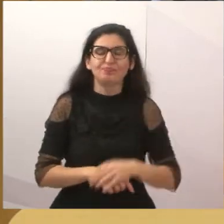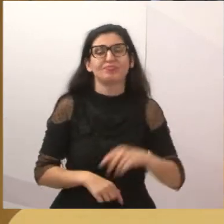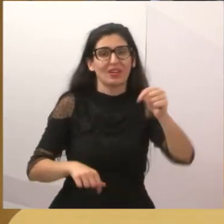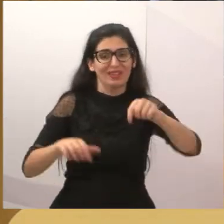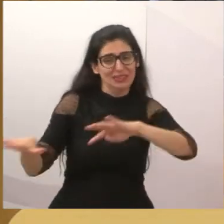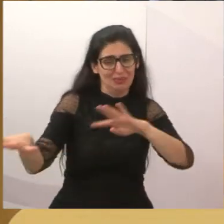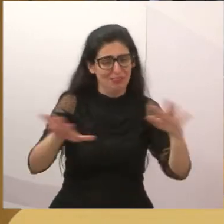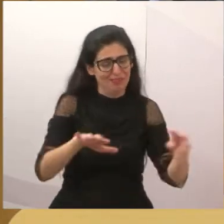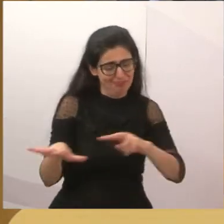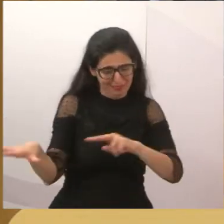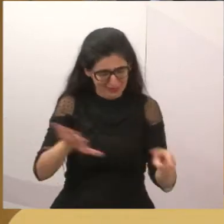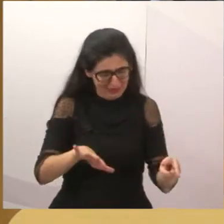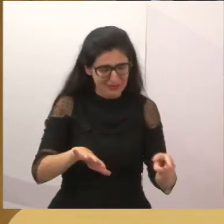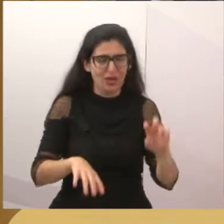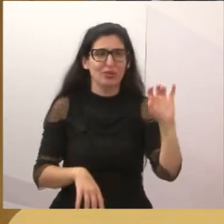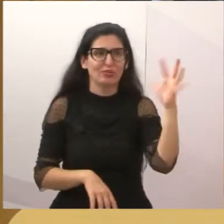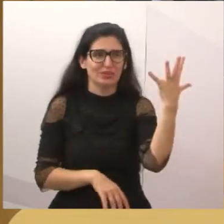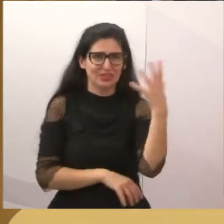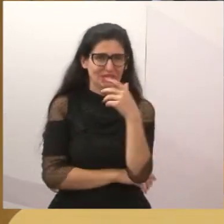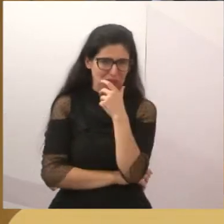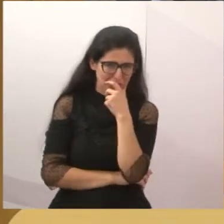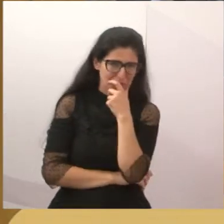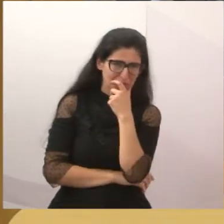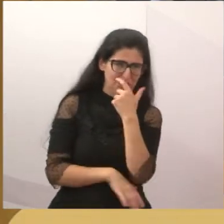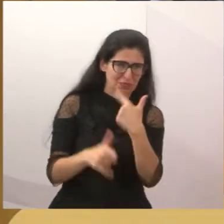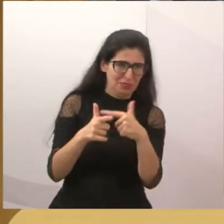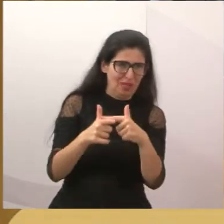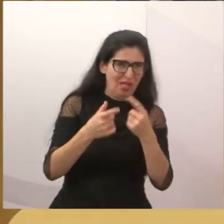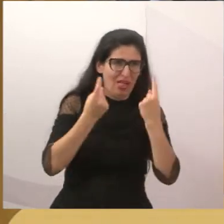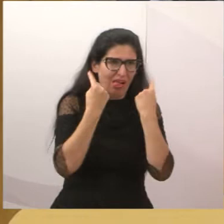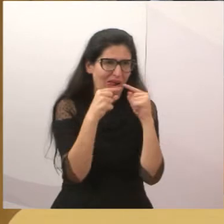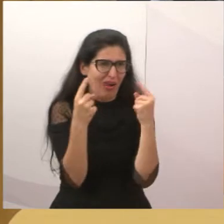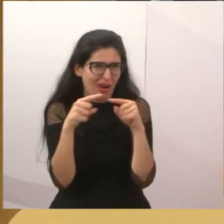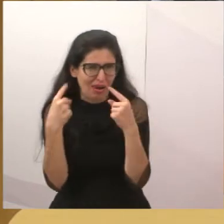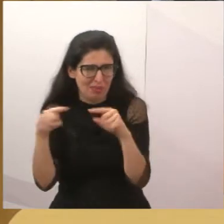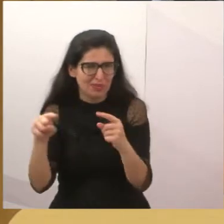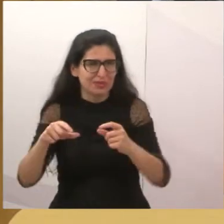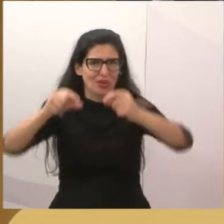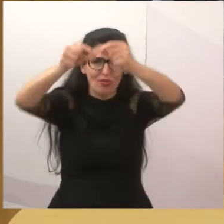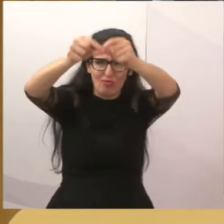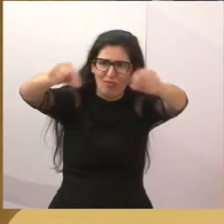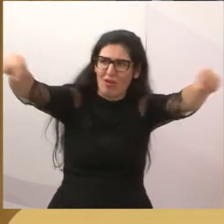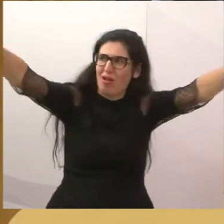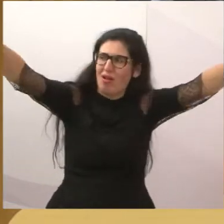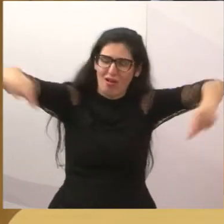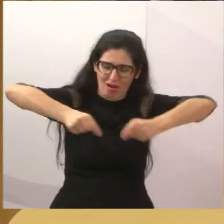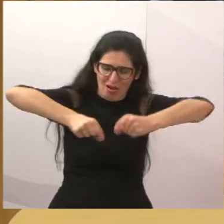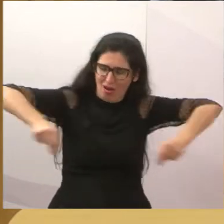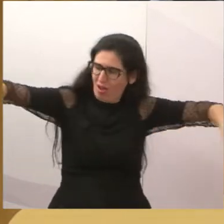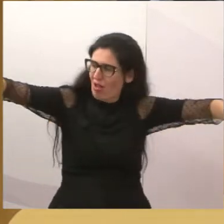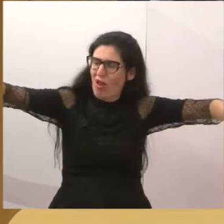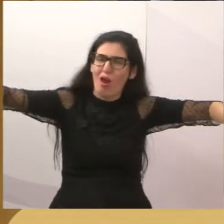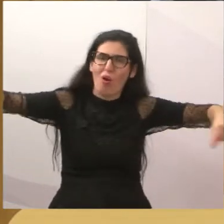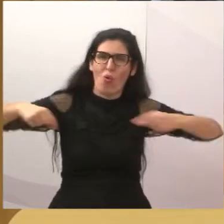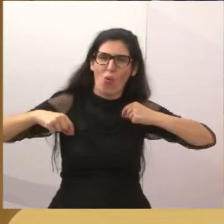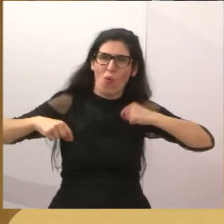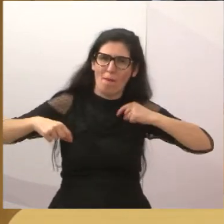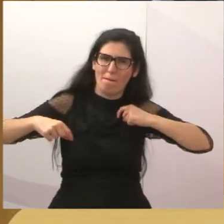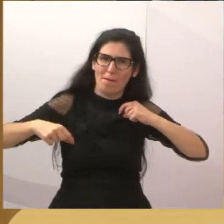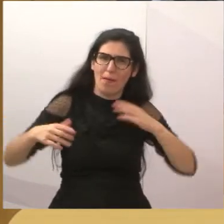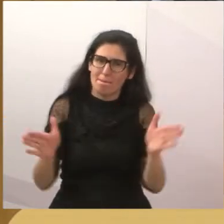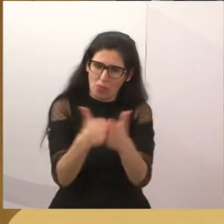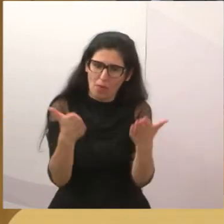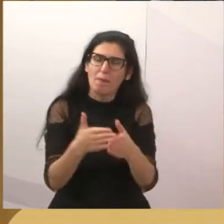a respeito da minha reclamação a respeito dos varais. Na realidade, foi uma reclamação com relação à